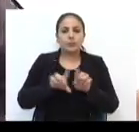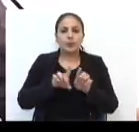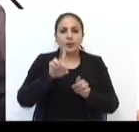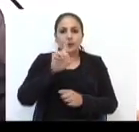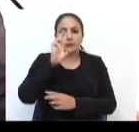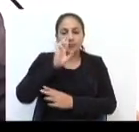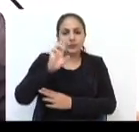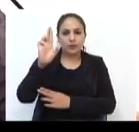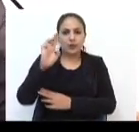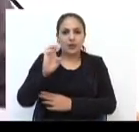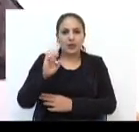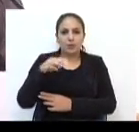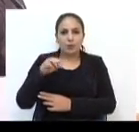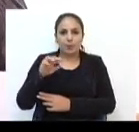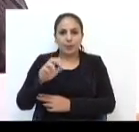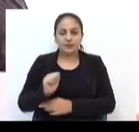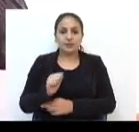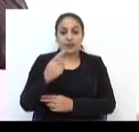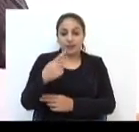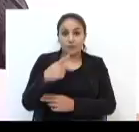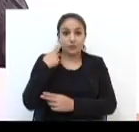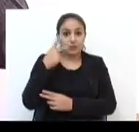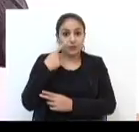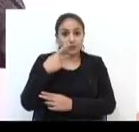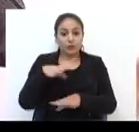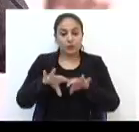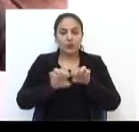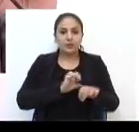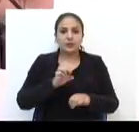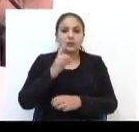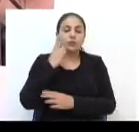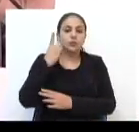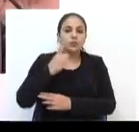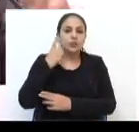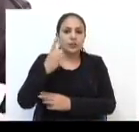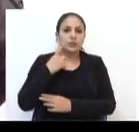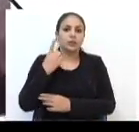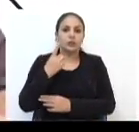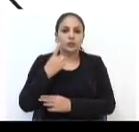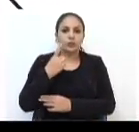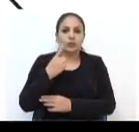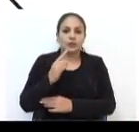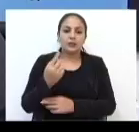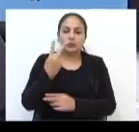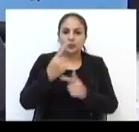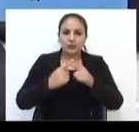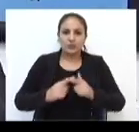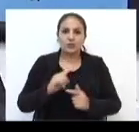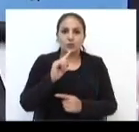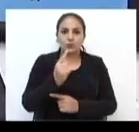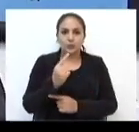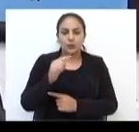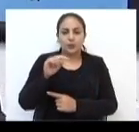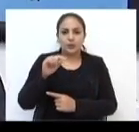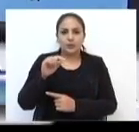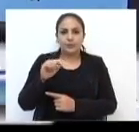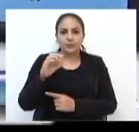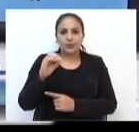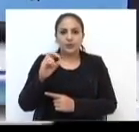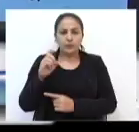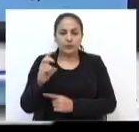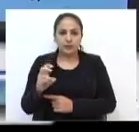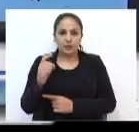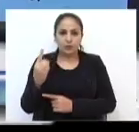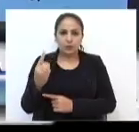O comunista, graduado em Direito, vai para o segundo mandato com 1.051 votos. Nos elegemos na eleição passada com